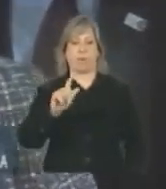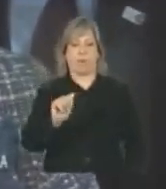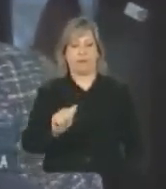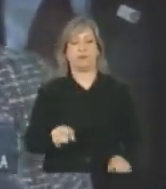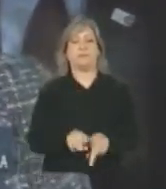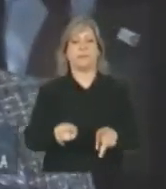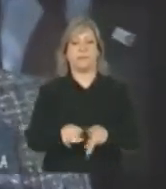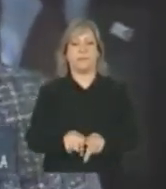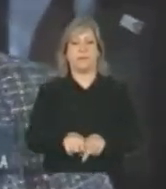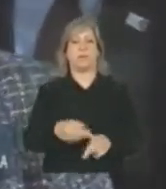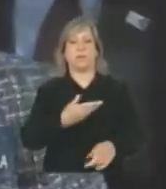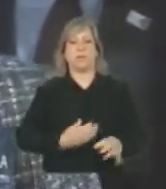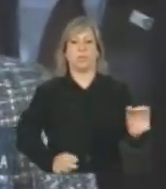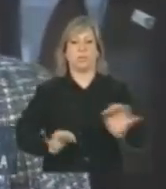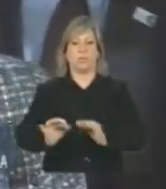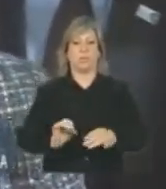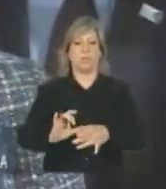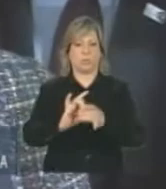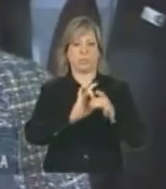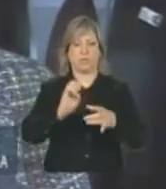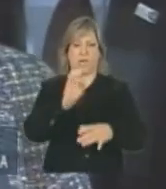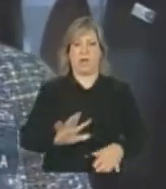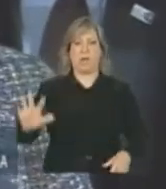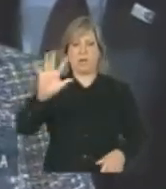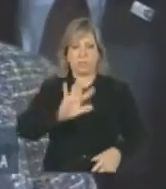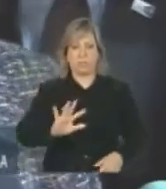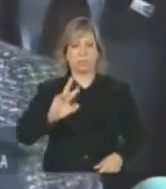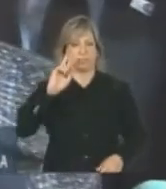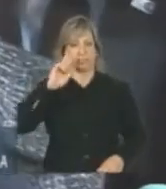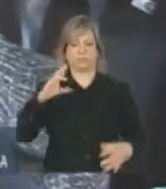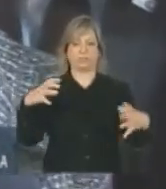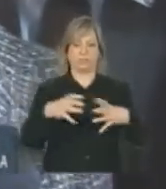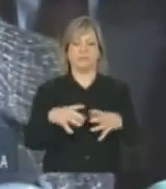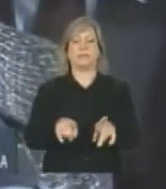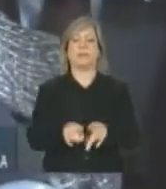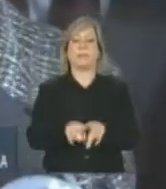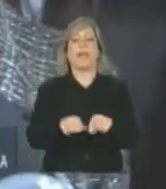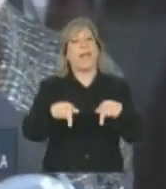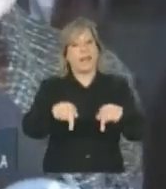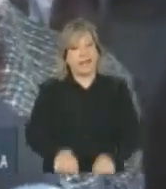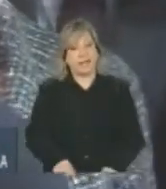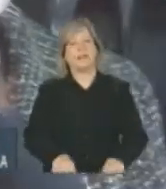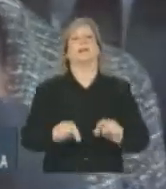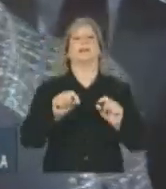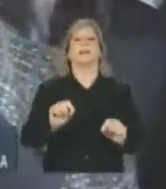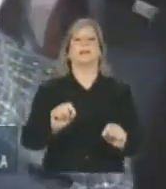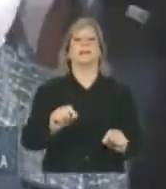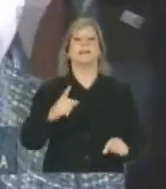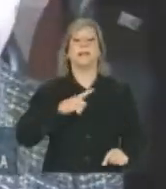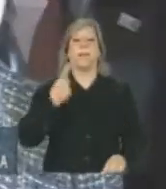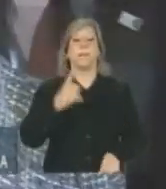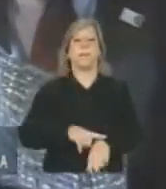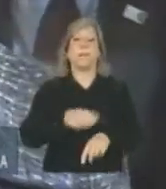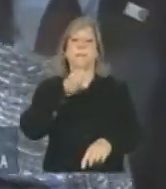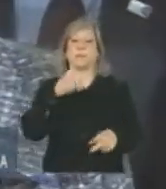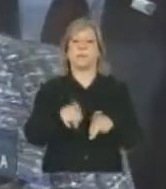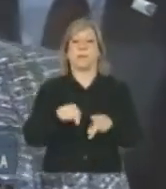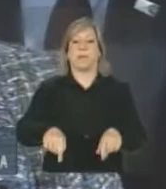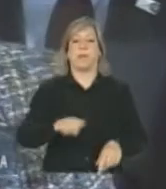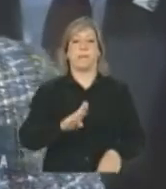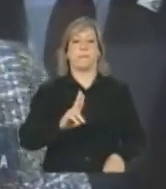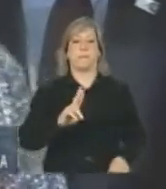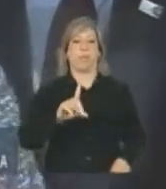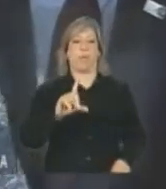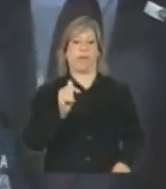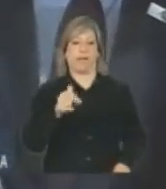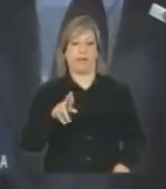a governança da União Europeia e, aqui, tenha um momento também especial porque, além